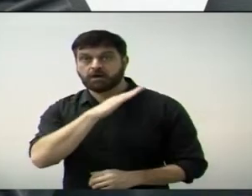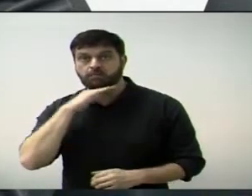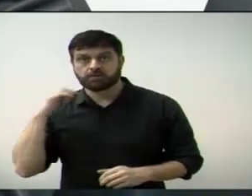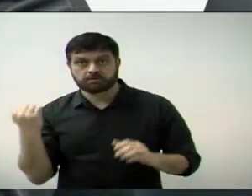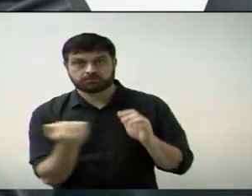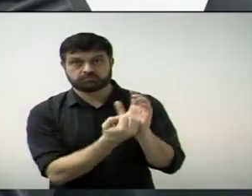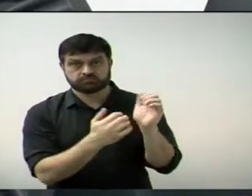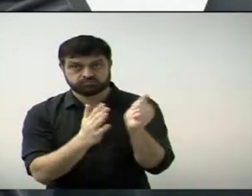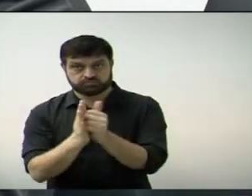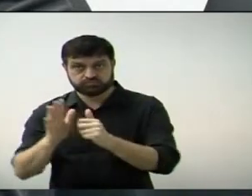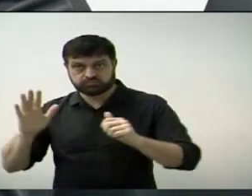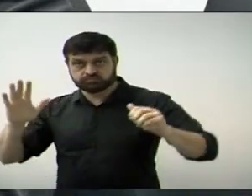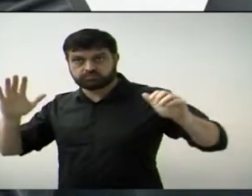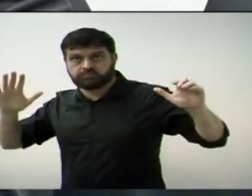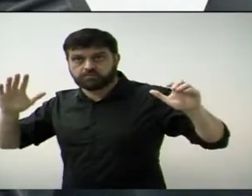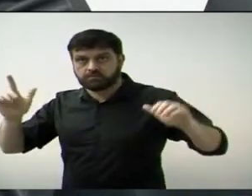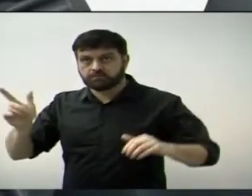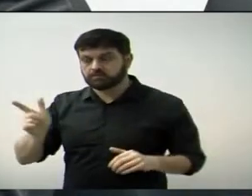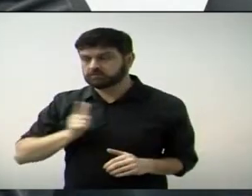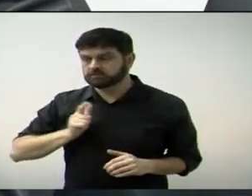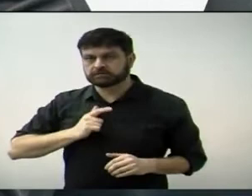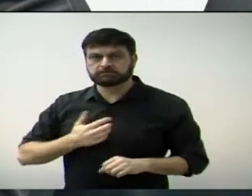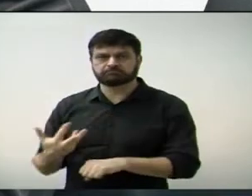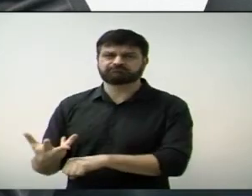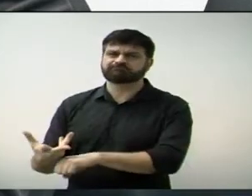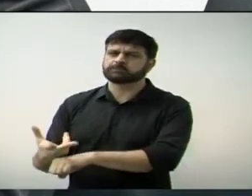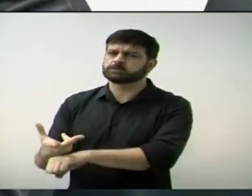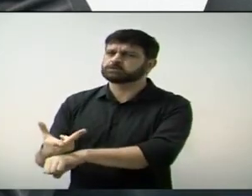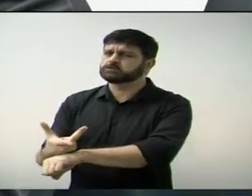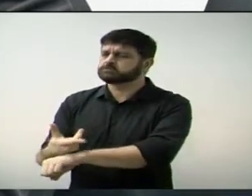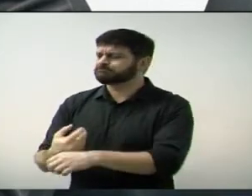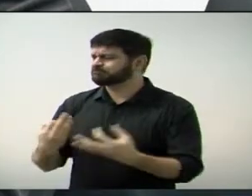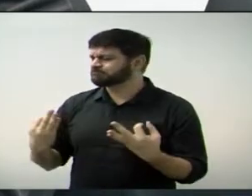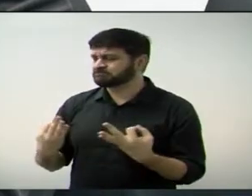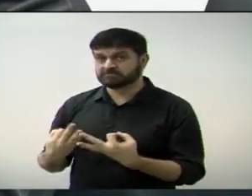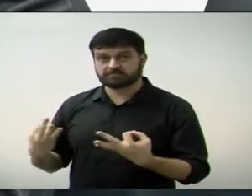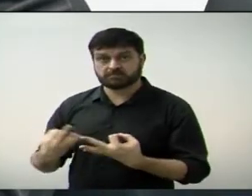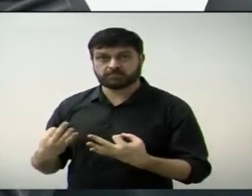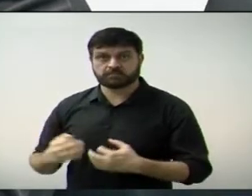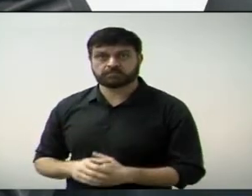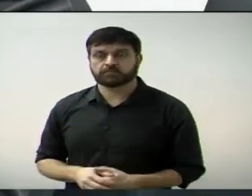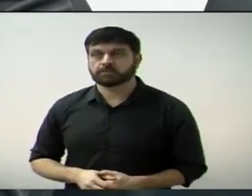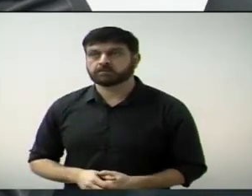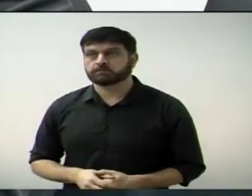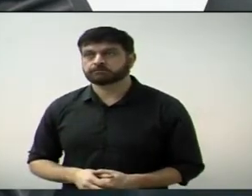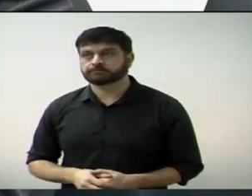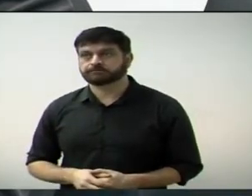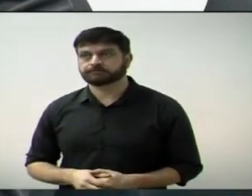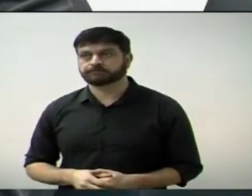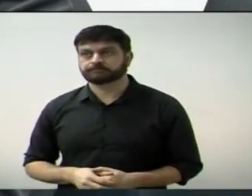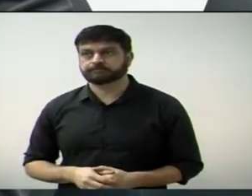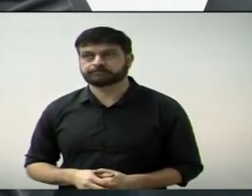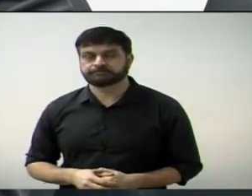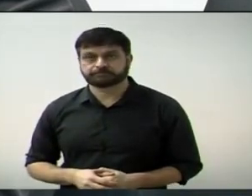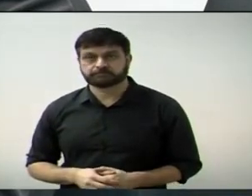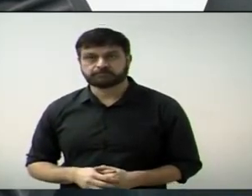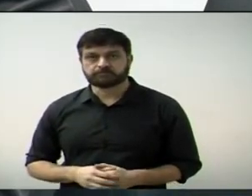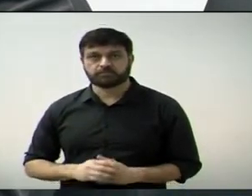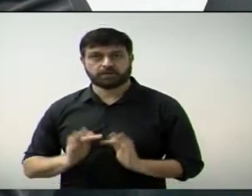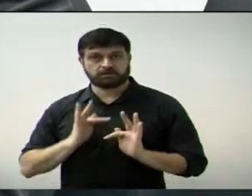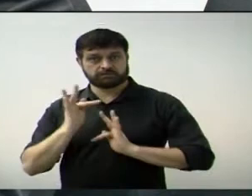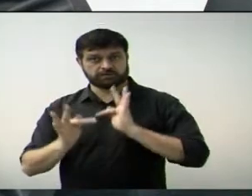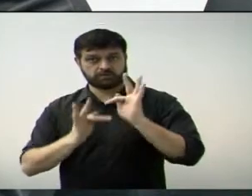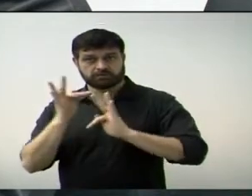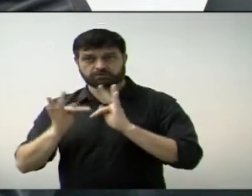representadas com excelência e maestria. A estrutura e tecnologia